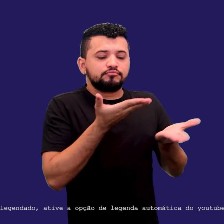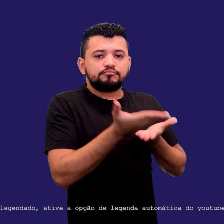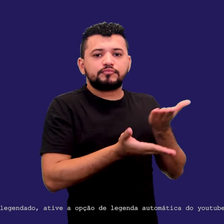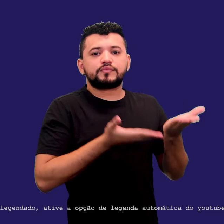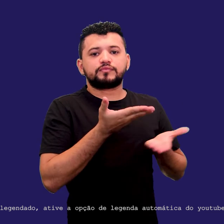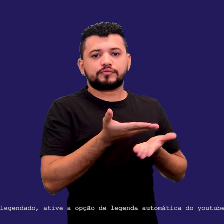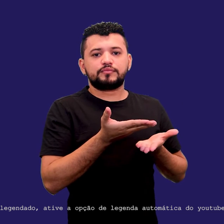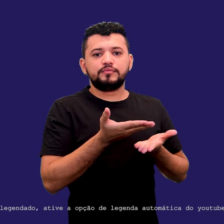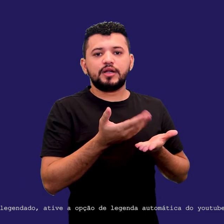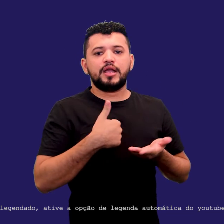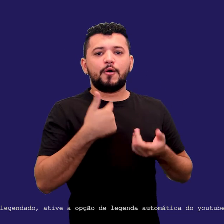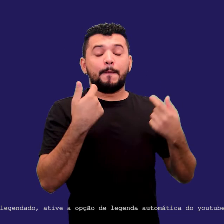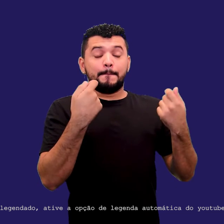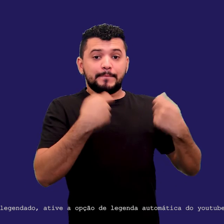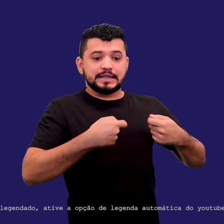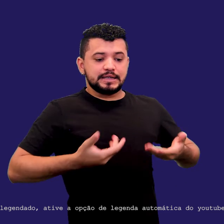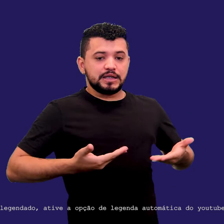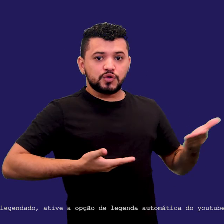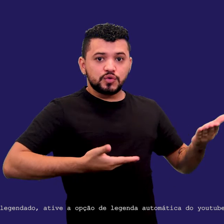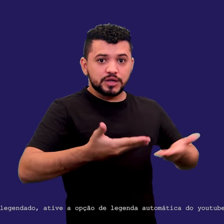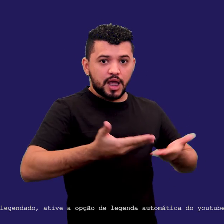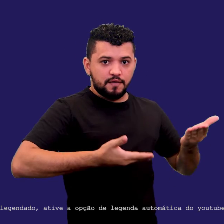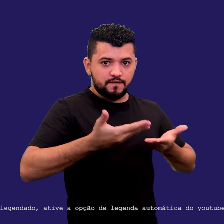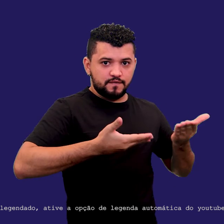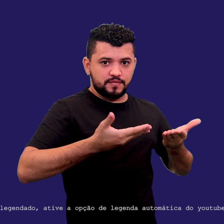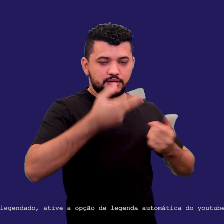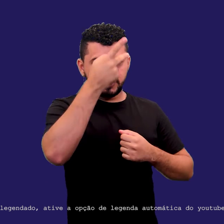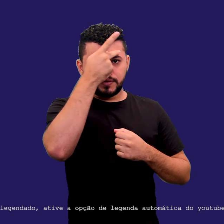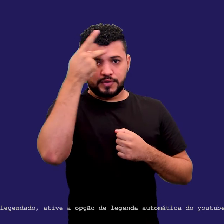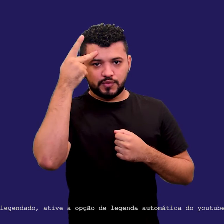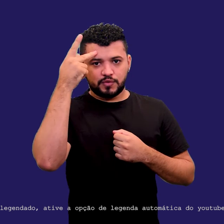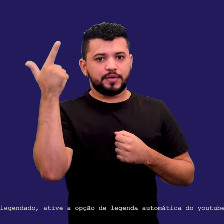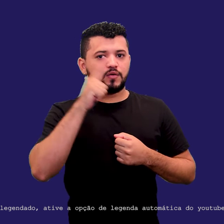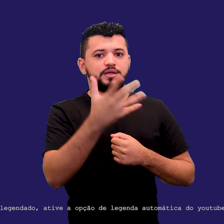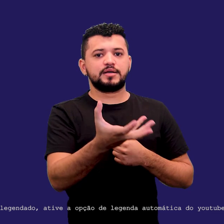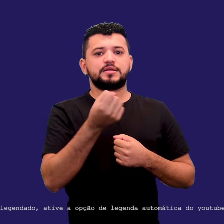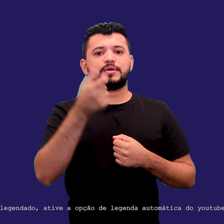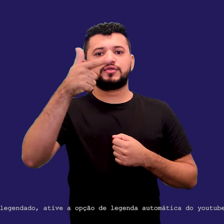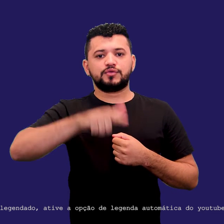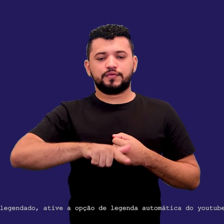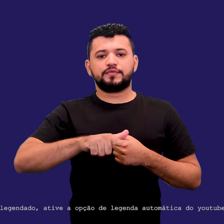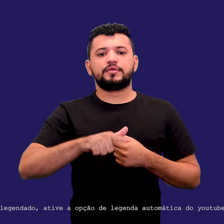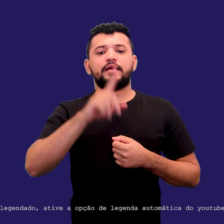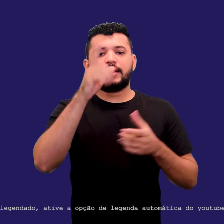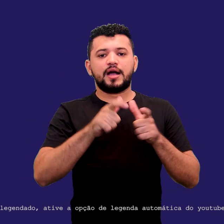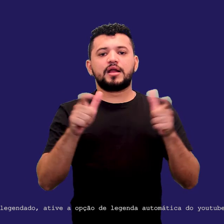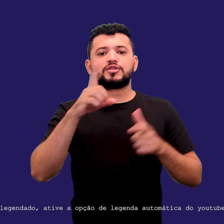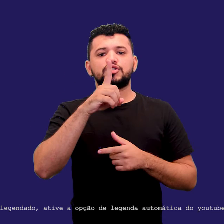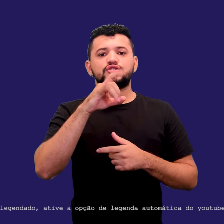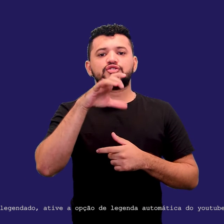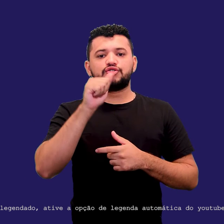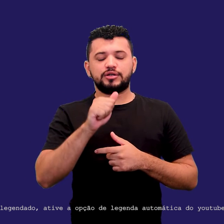servir as outras pessoas para que eu possa também ser servido. Então, essa é a grande dica. Encontre a felicidade dentro de você,